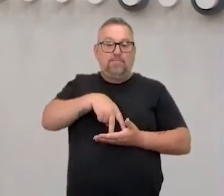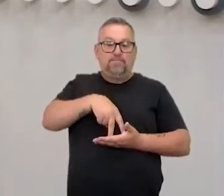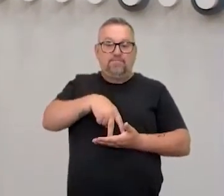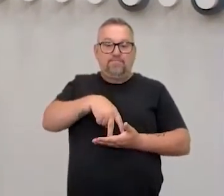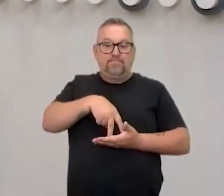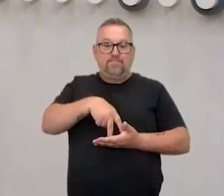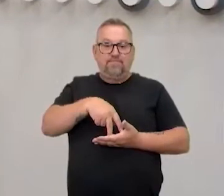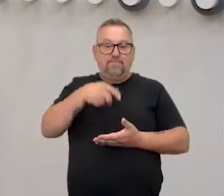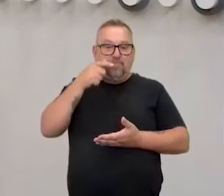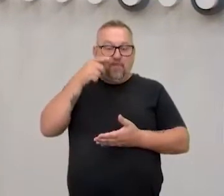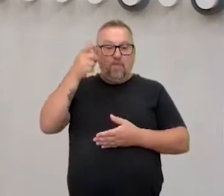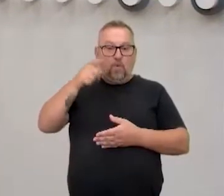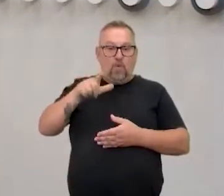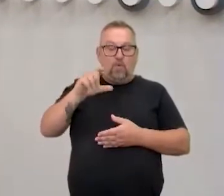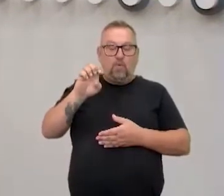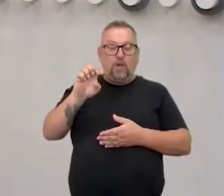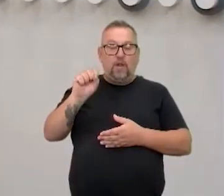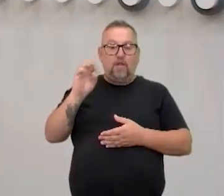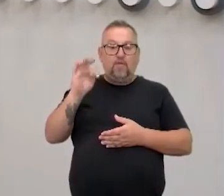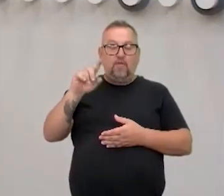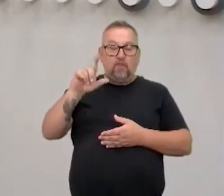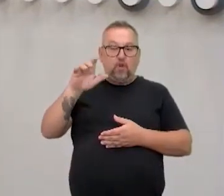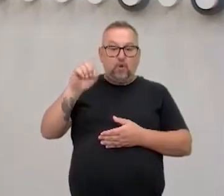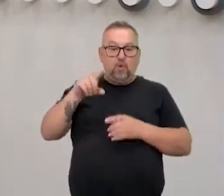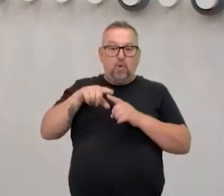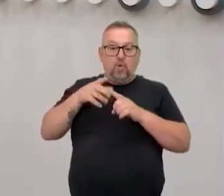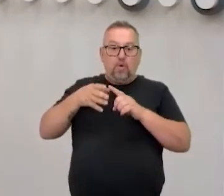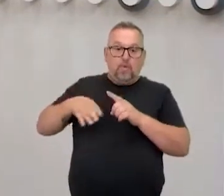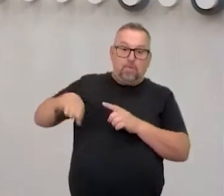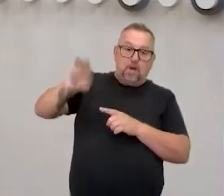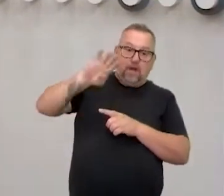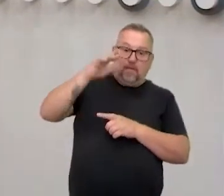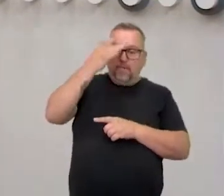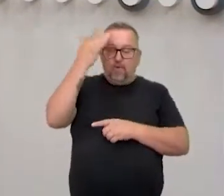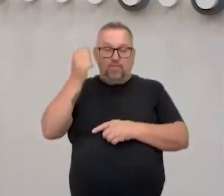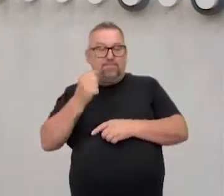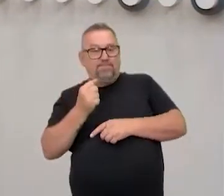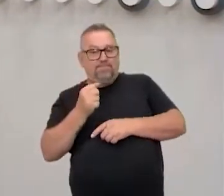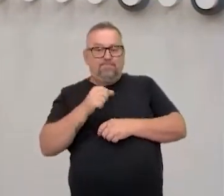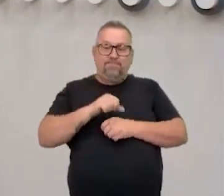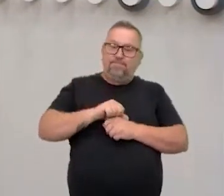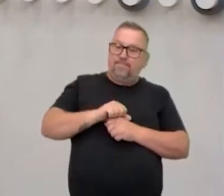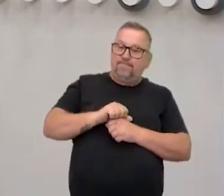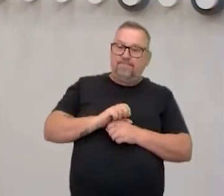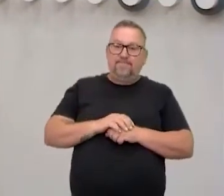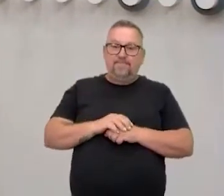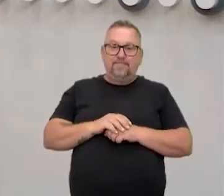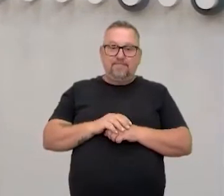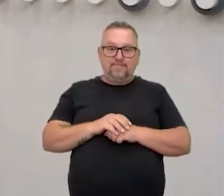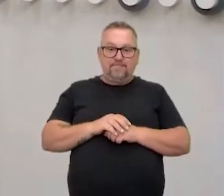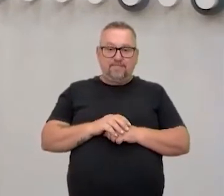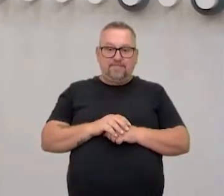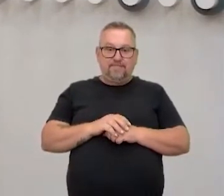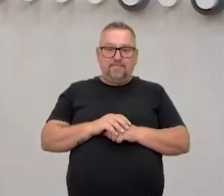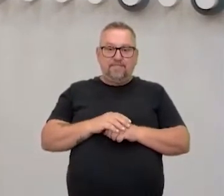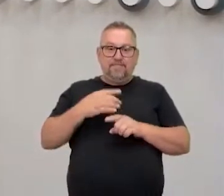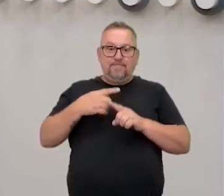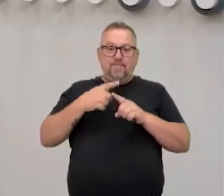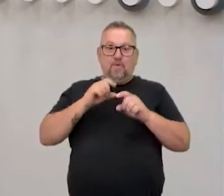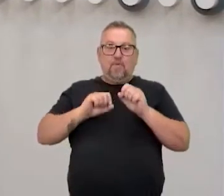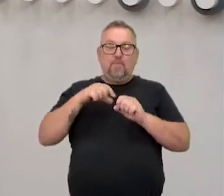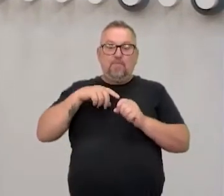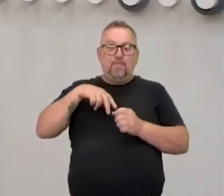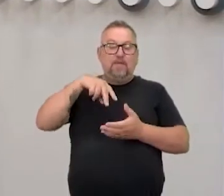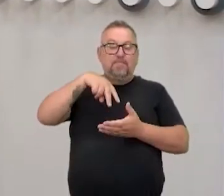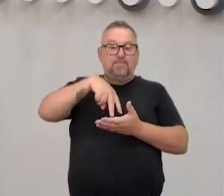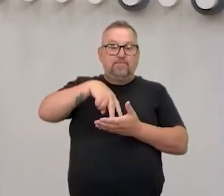estilos, você vai ver que, quando é um chute muito alto, a galera dobra o tronco e tal. No Kyokushin, a gente tenta chutar com o tronco